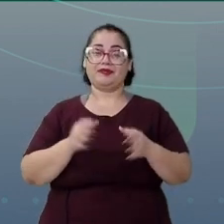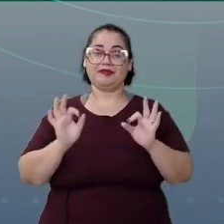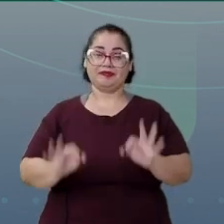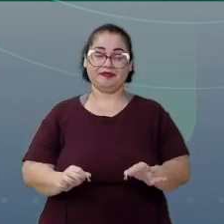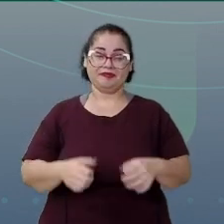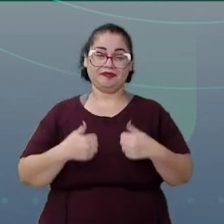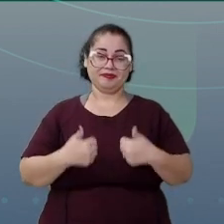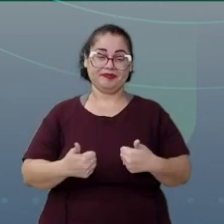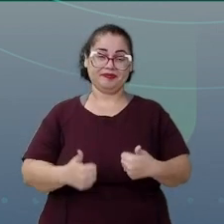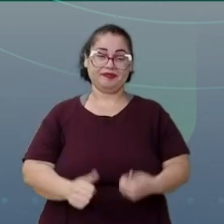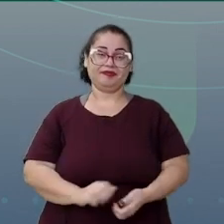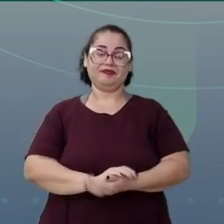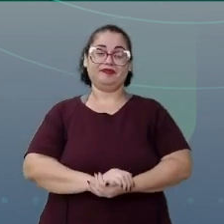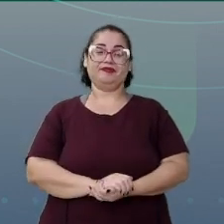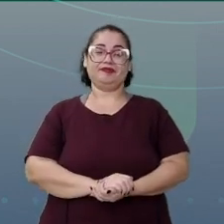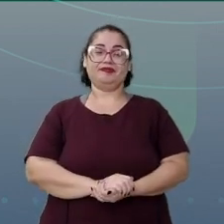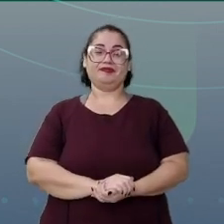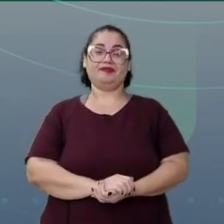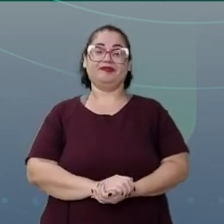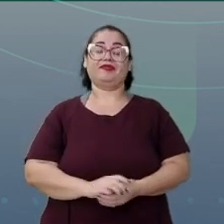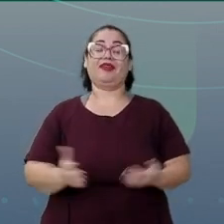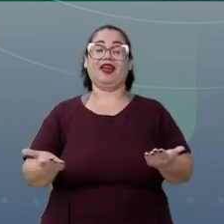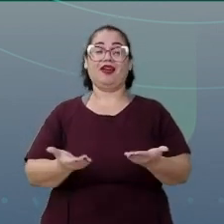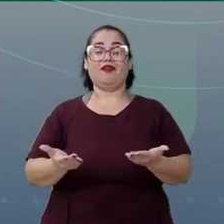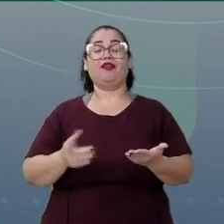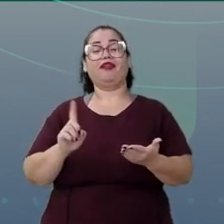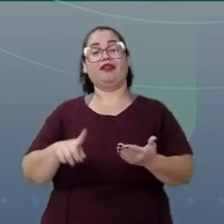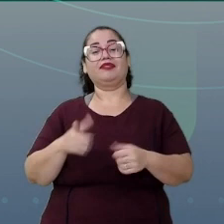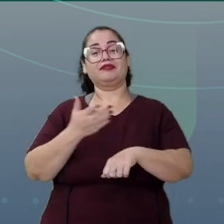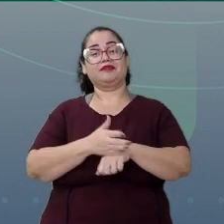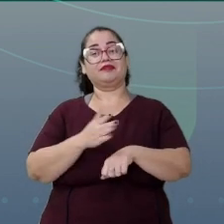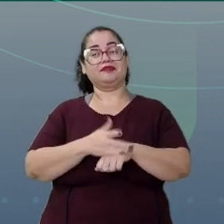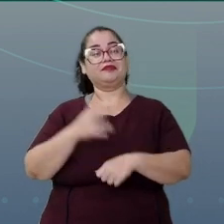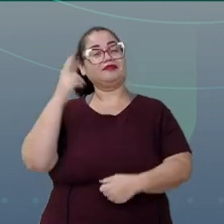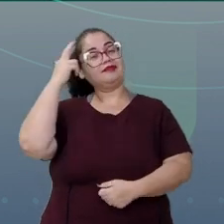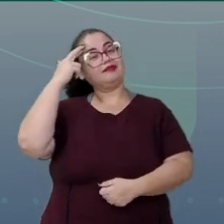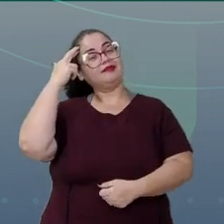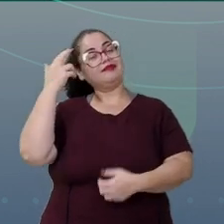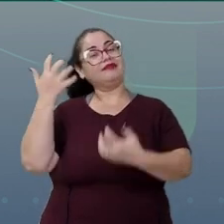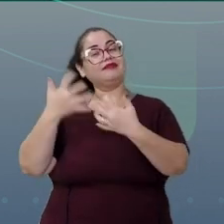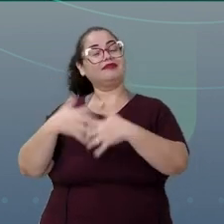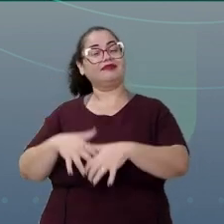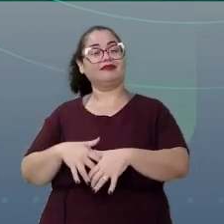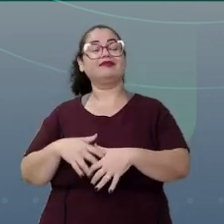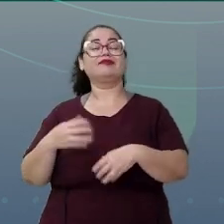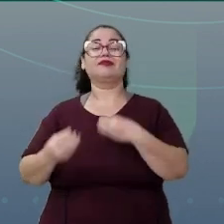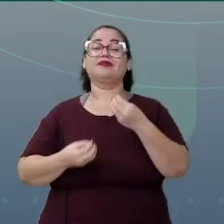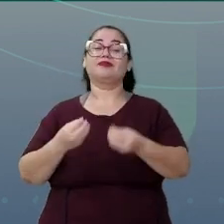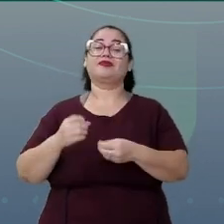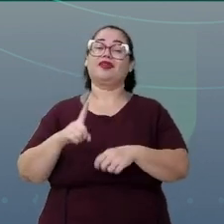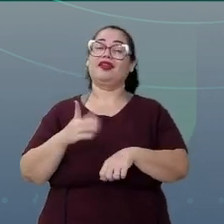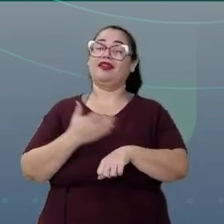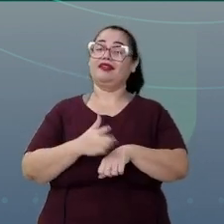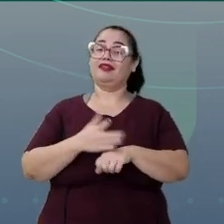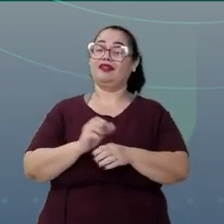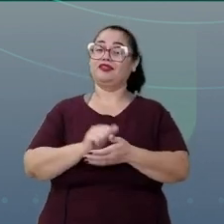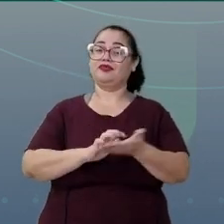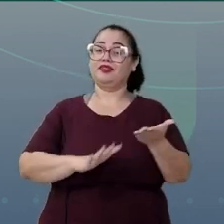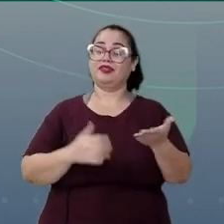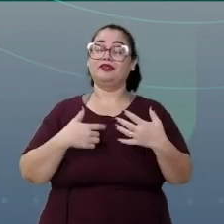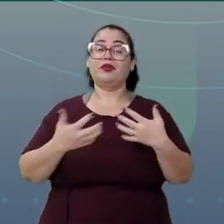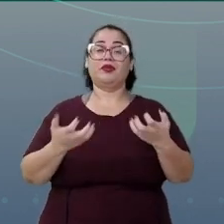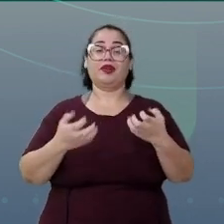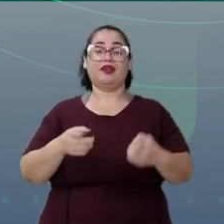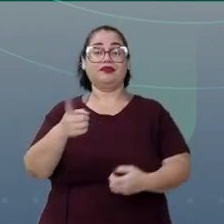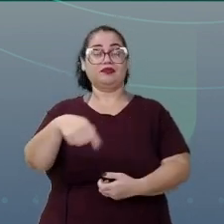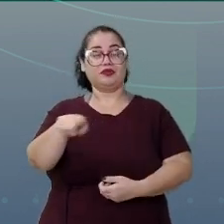Certo? Agora é hora de refletirmos de forma prática. Eu